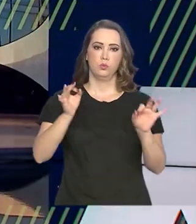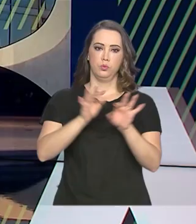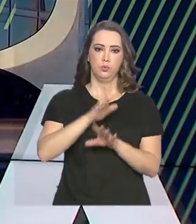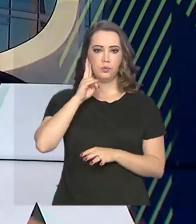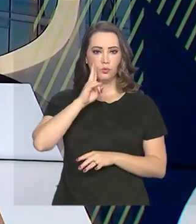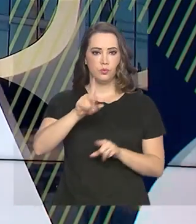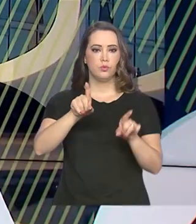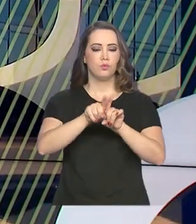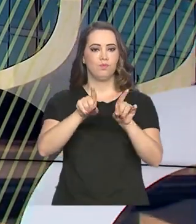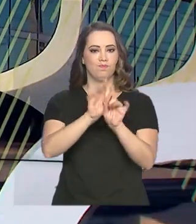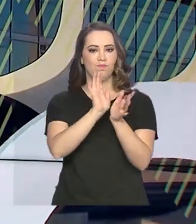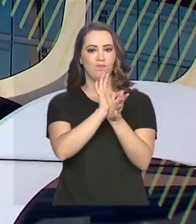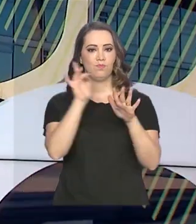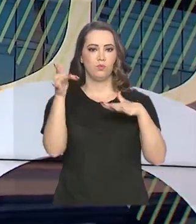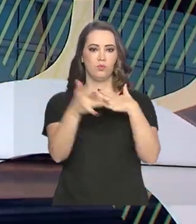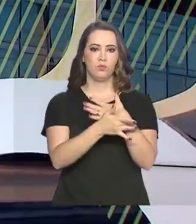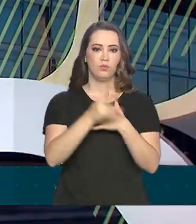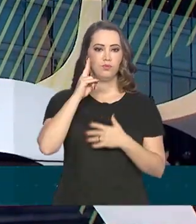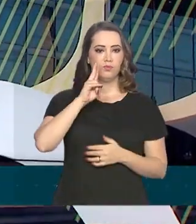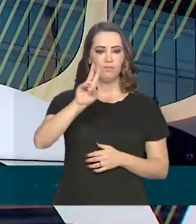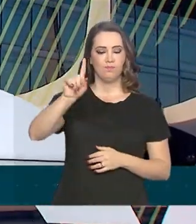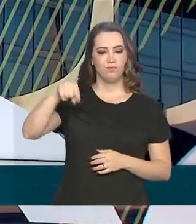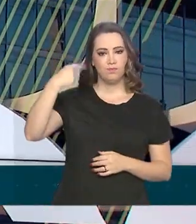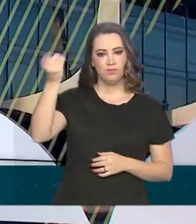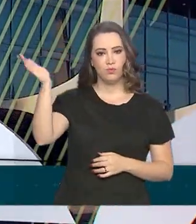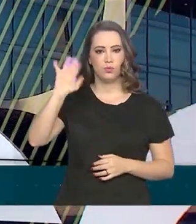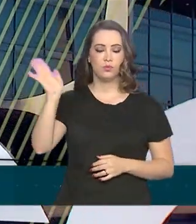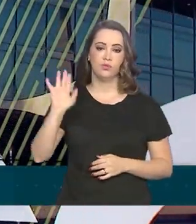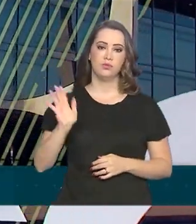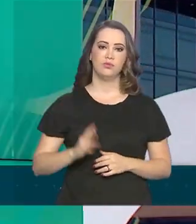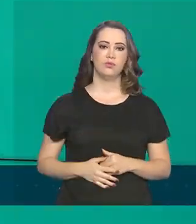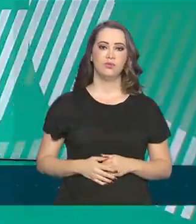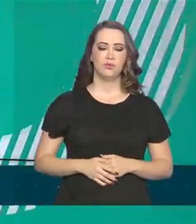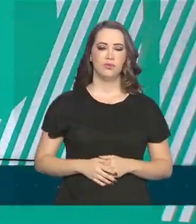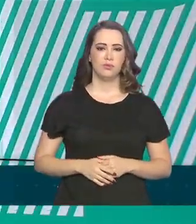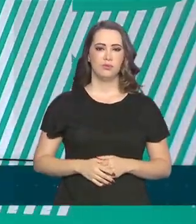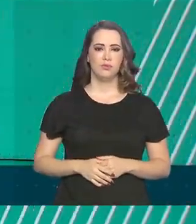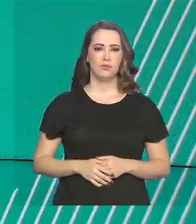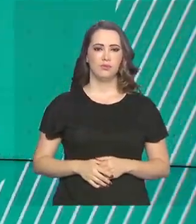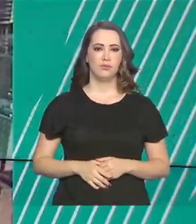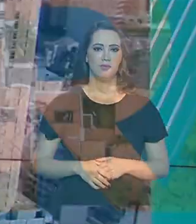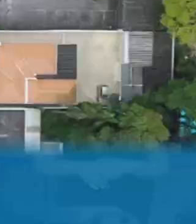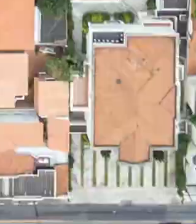acompanha as notícias também pelas redes sociais. Nos vemos na próxima edição. Até lá!